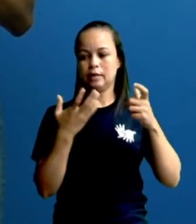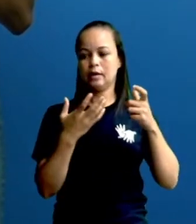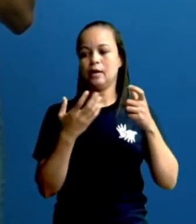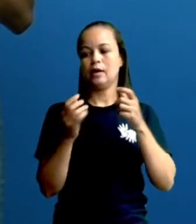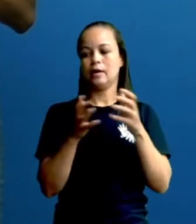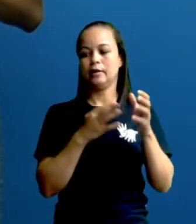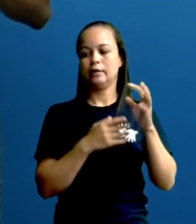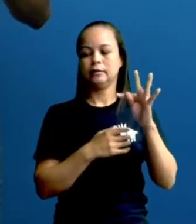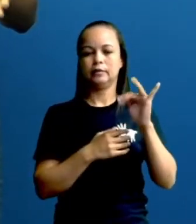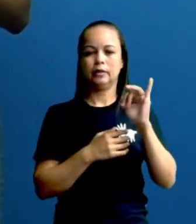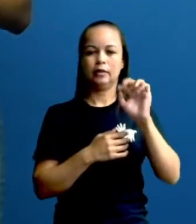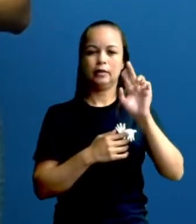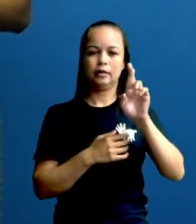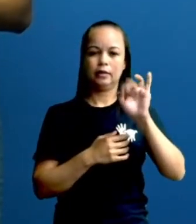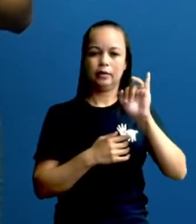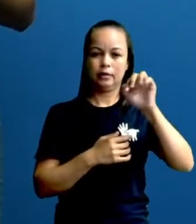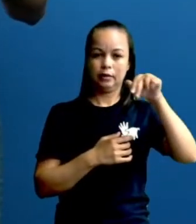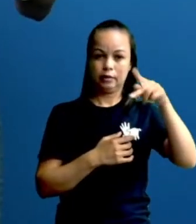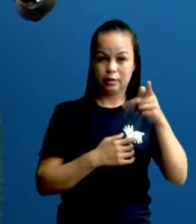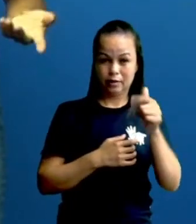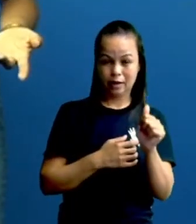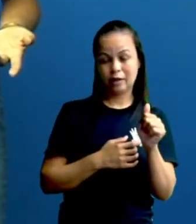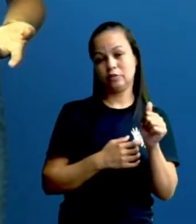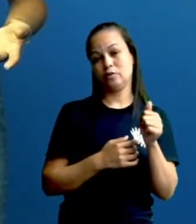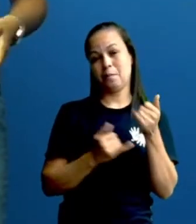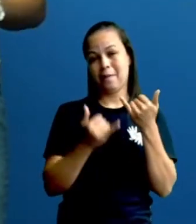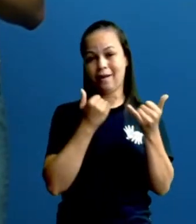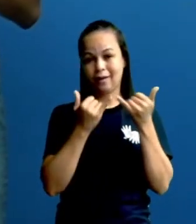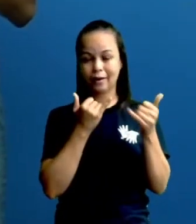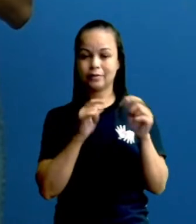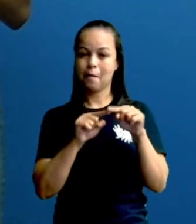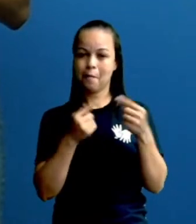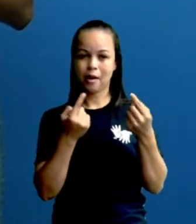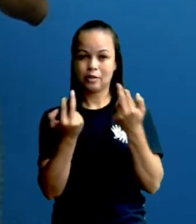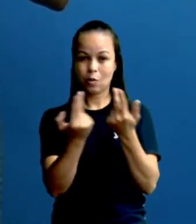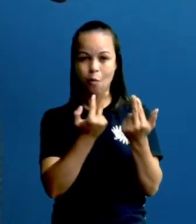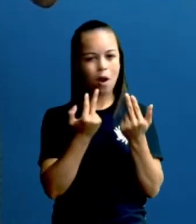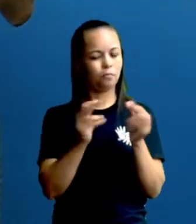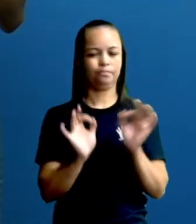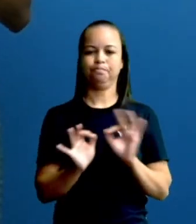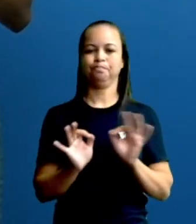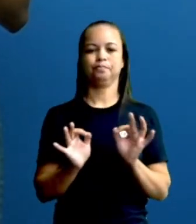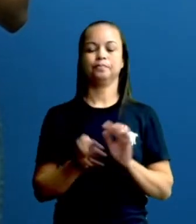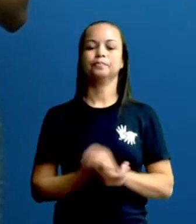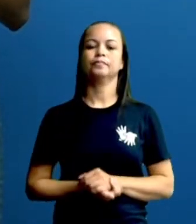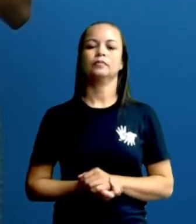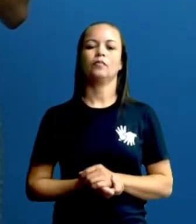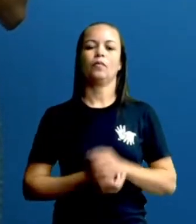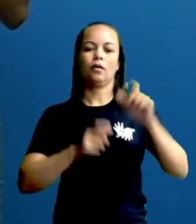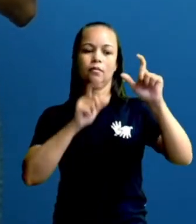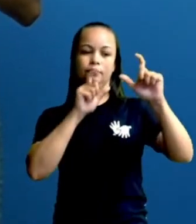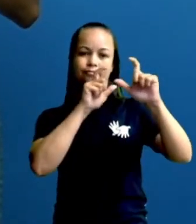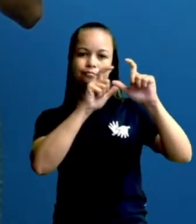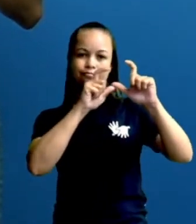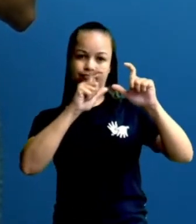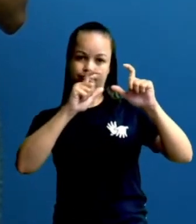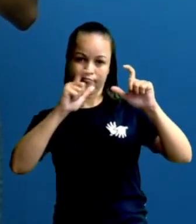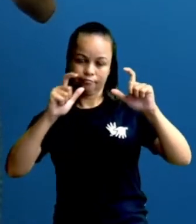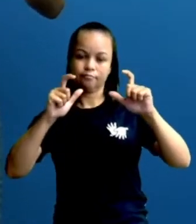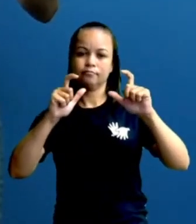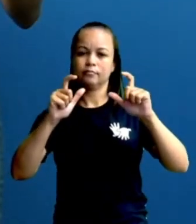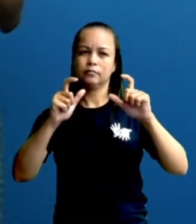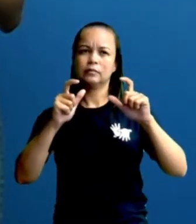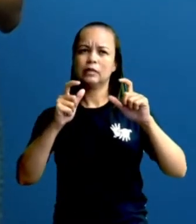mas não podem ser chamados a mesma coisa. Por que não, gente? Vê só, as tirinhas, tá? Elas